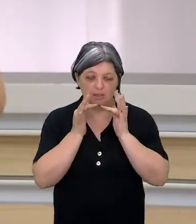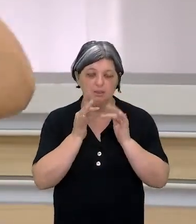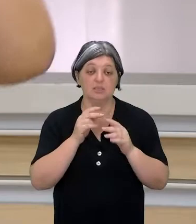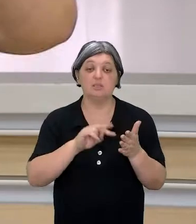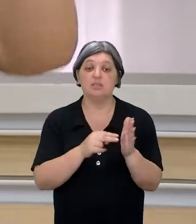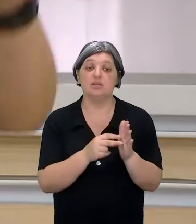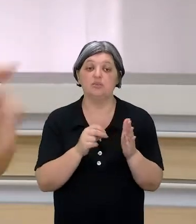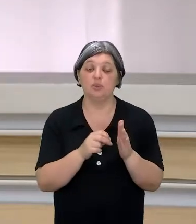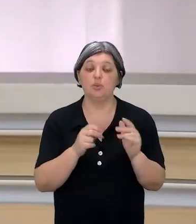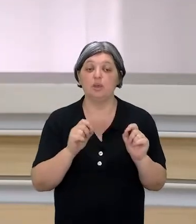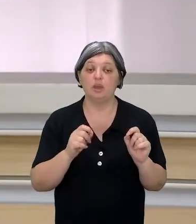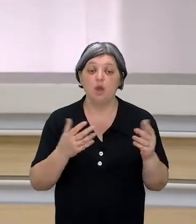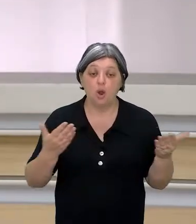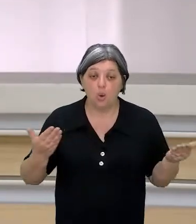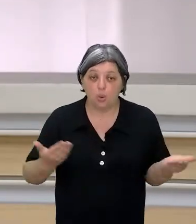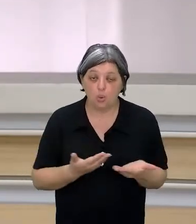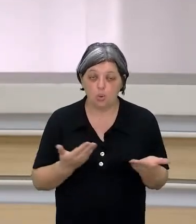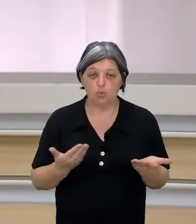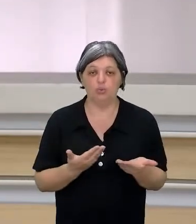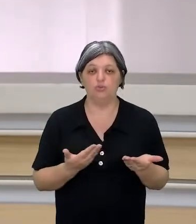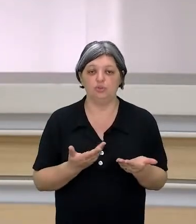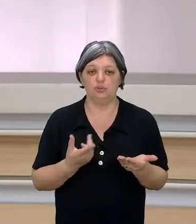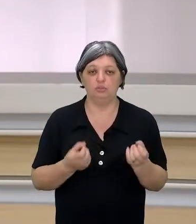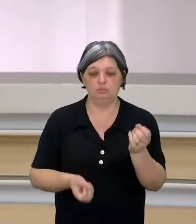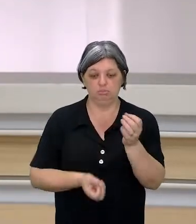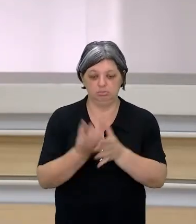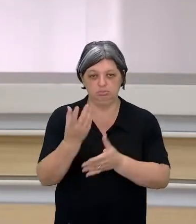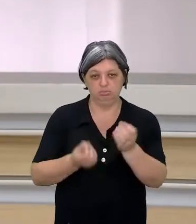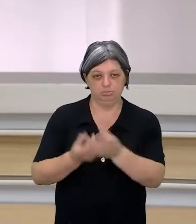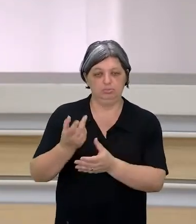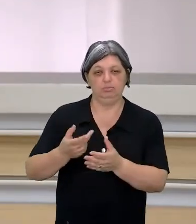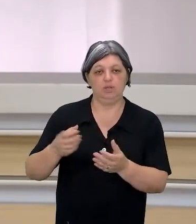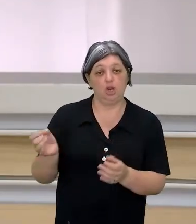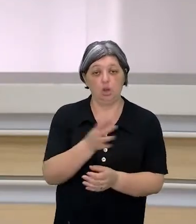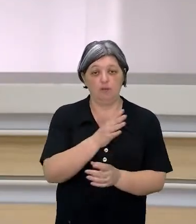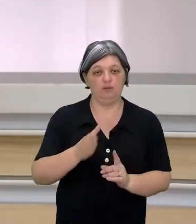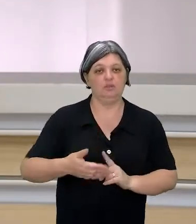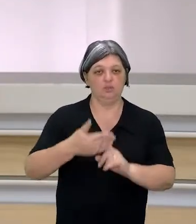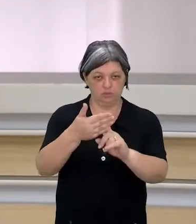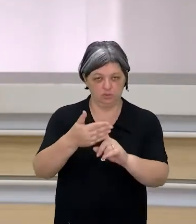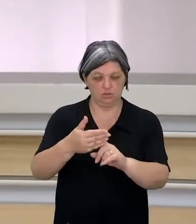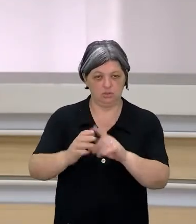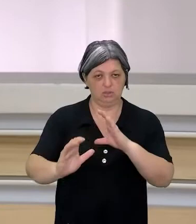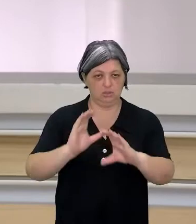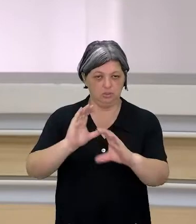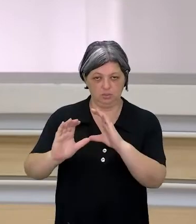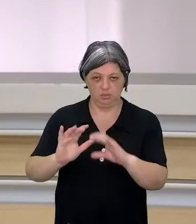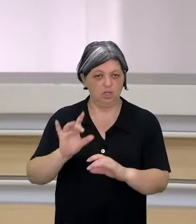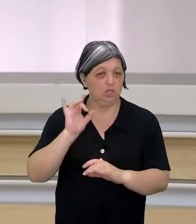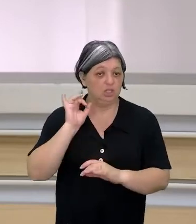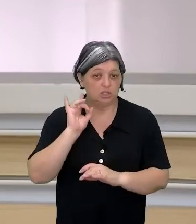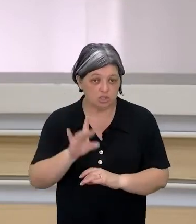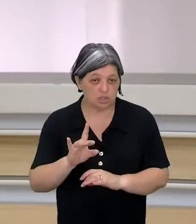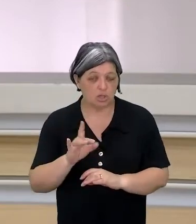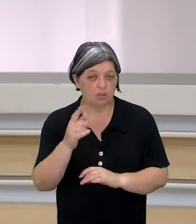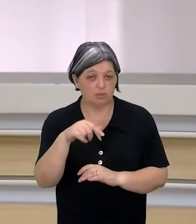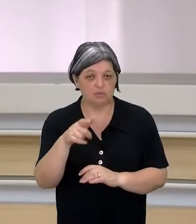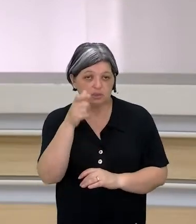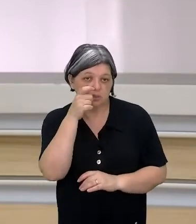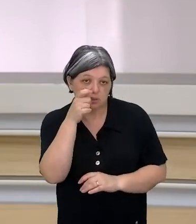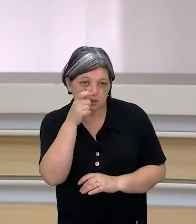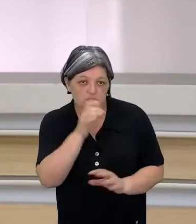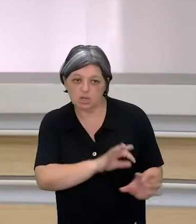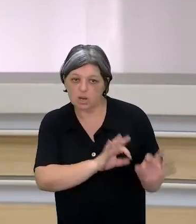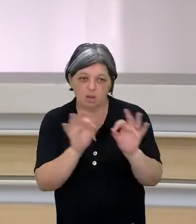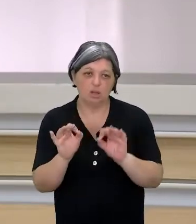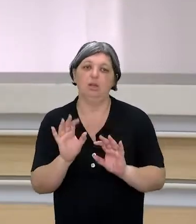gente hoje está trazendo novas tecnologias para fazer com que essa comunicação não seja apenas transmissiva, mas ela também